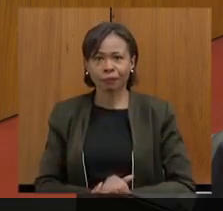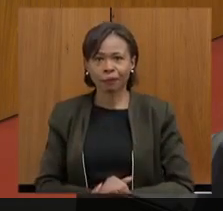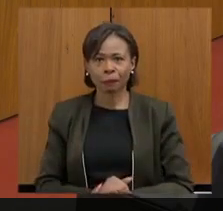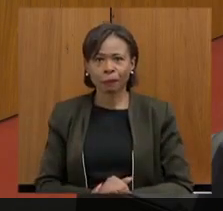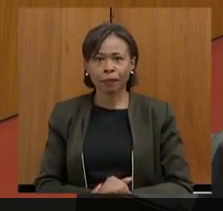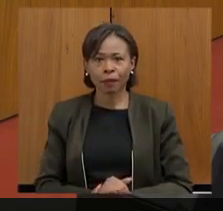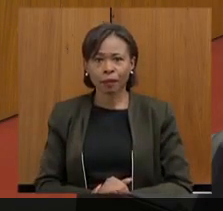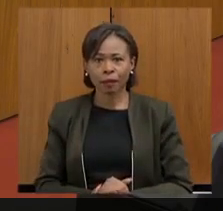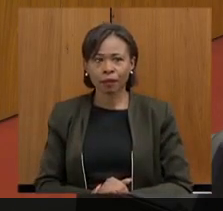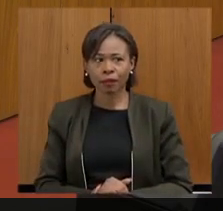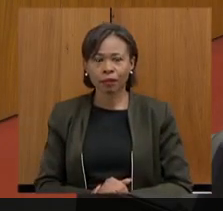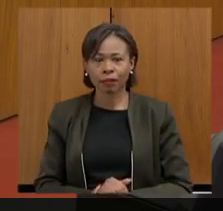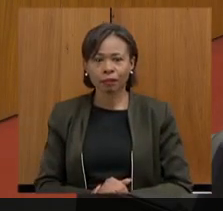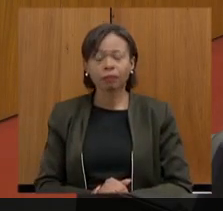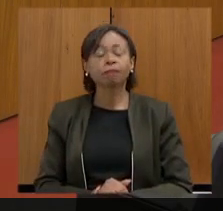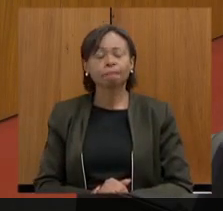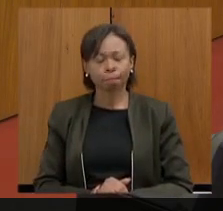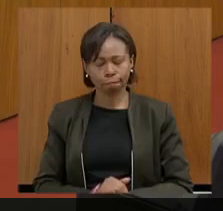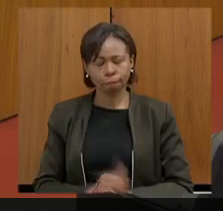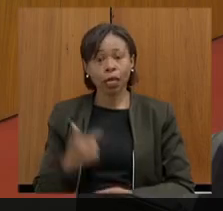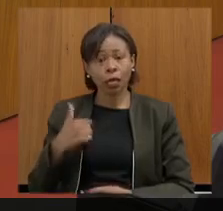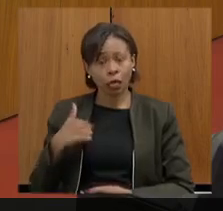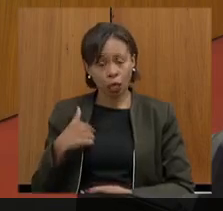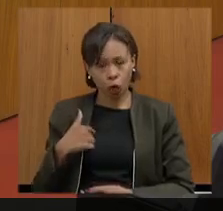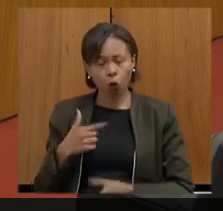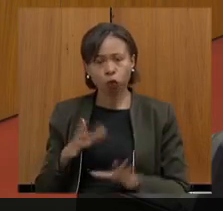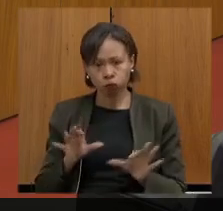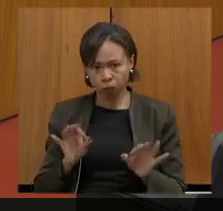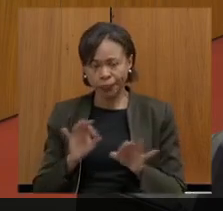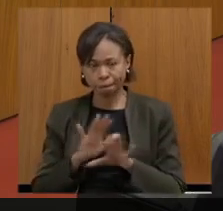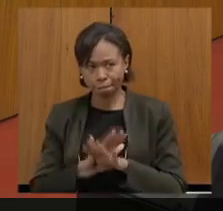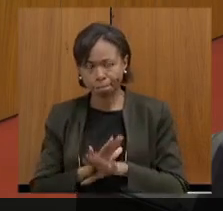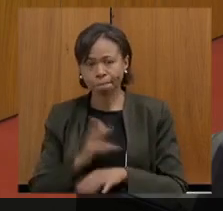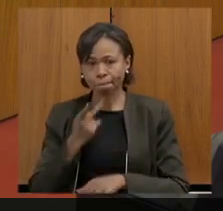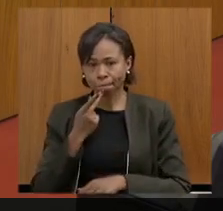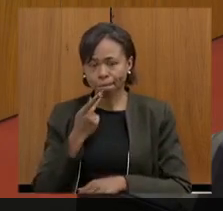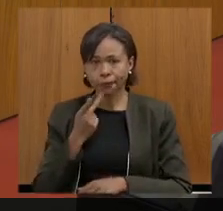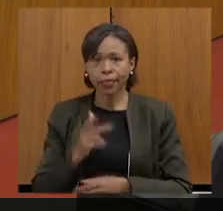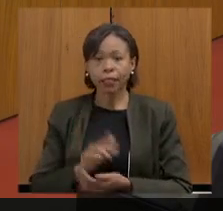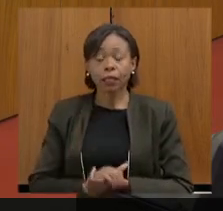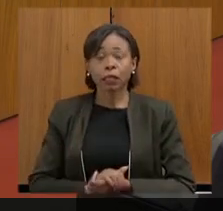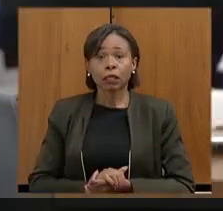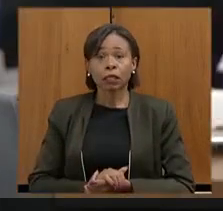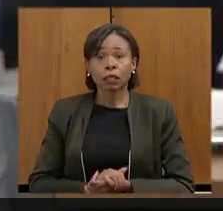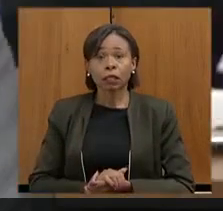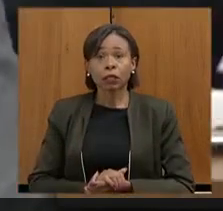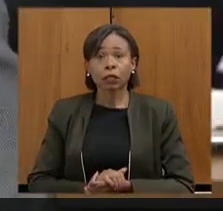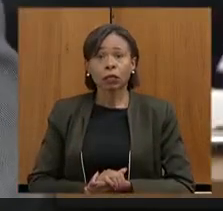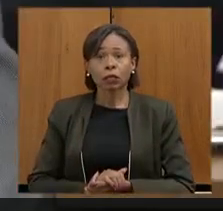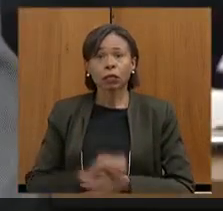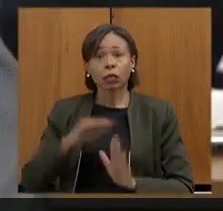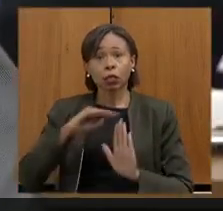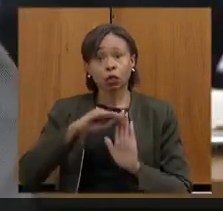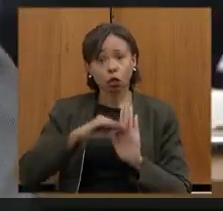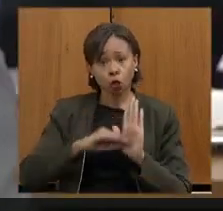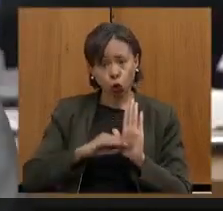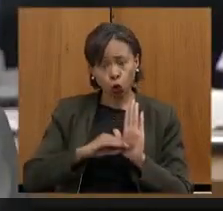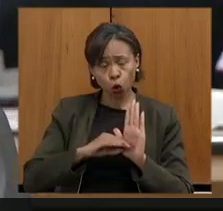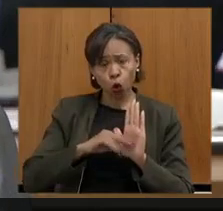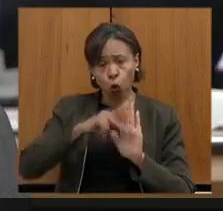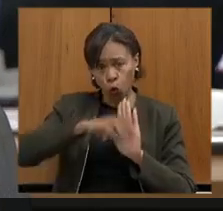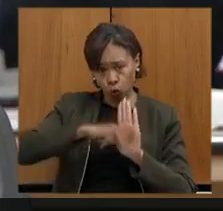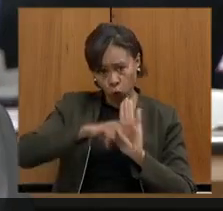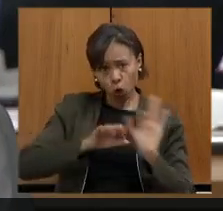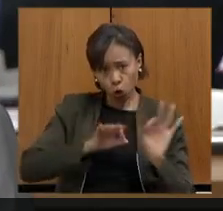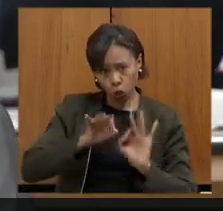E eu quero encerrar a minha fala dizendo de um projeto que deveria se tornar referência no nosso